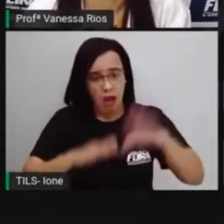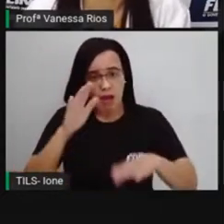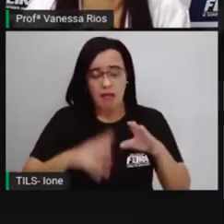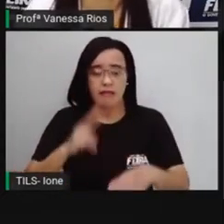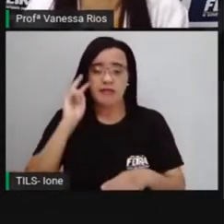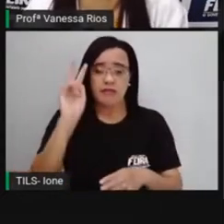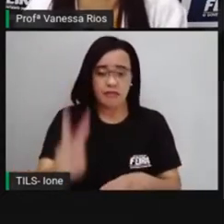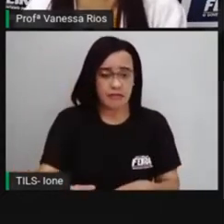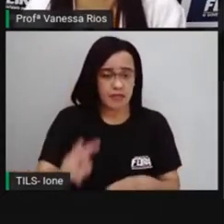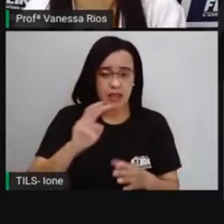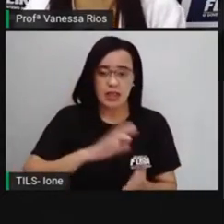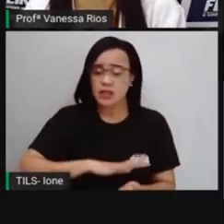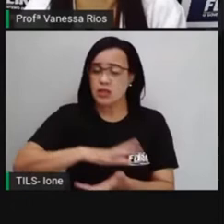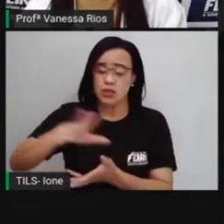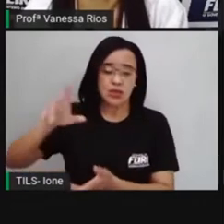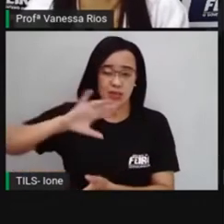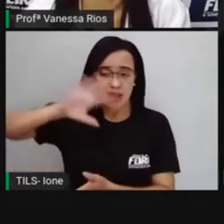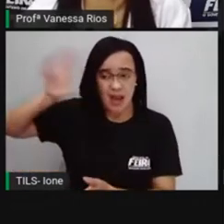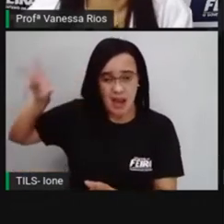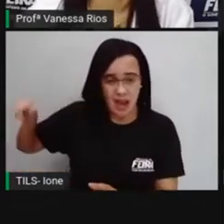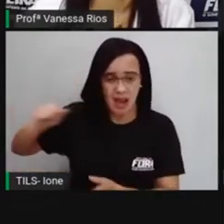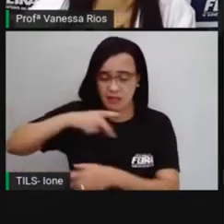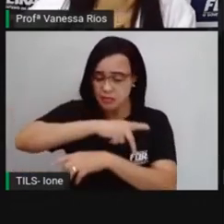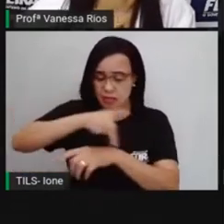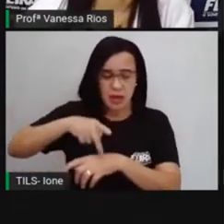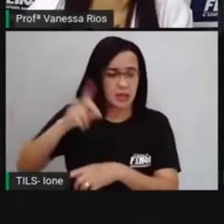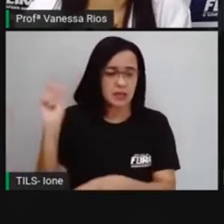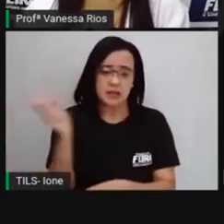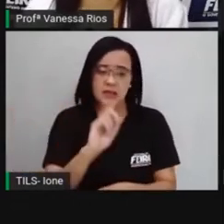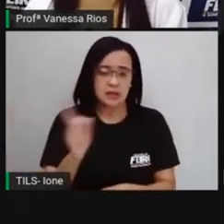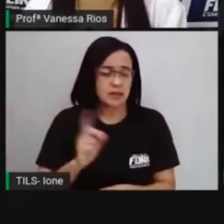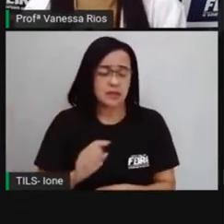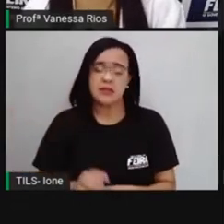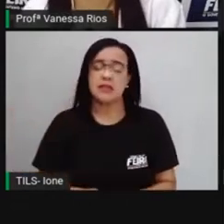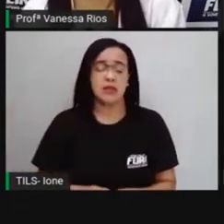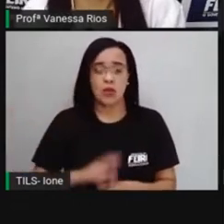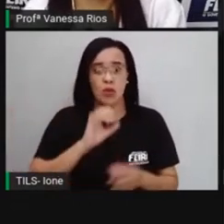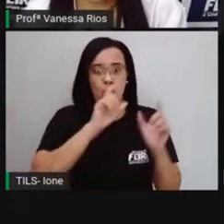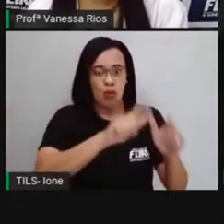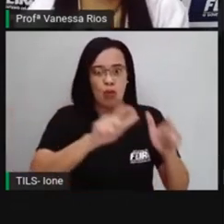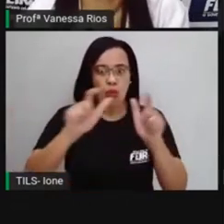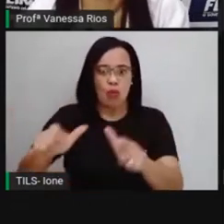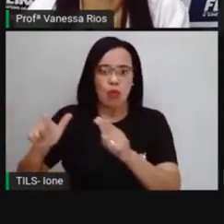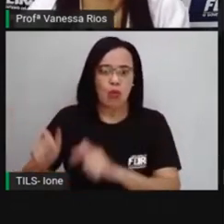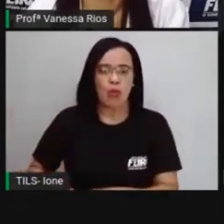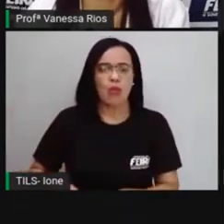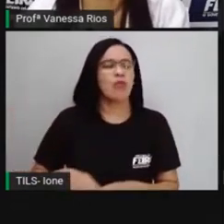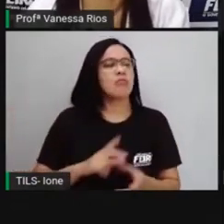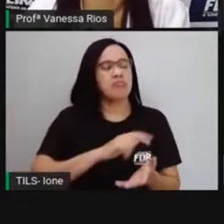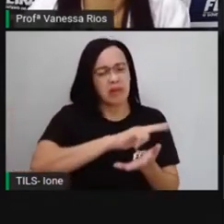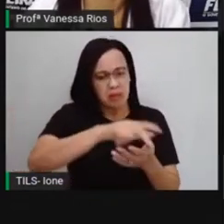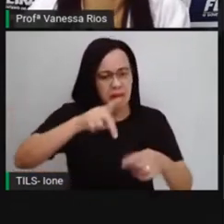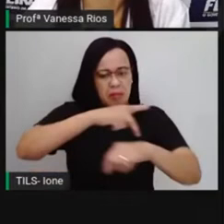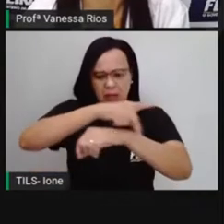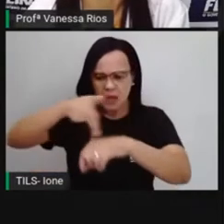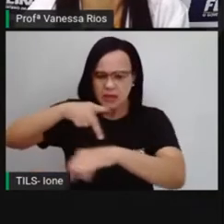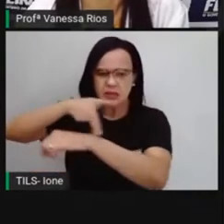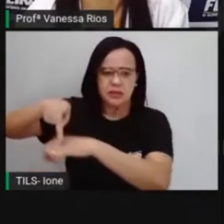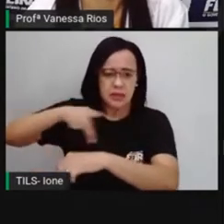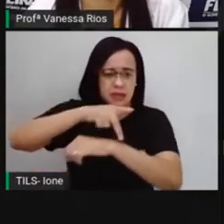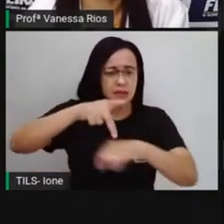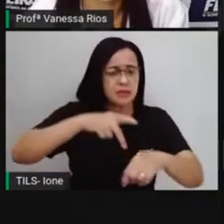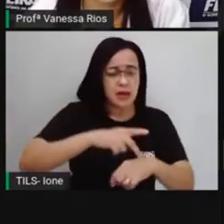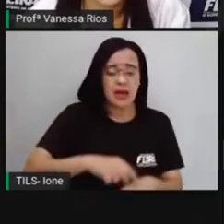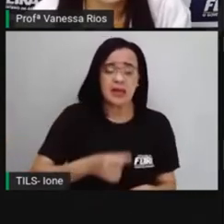às vezes, a escravidão acontecendo aí, ah, no Oriente Médio, ah, no Egito. E a gente não entende, né, que todos esses